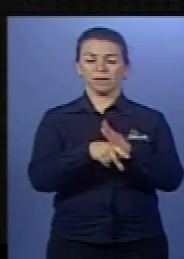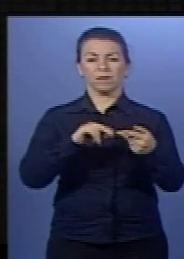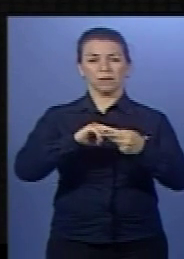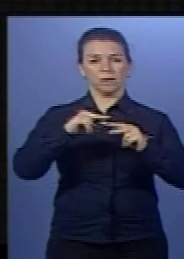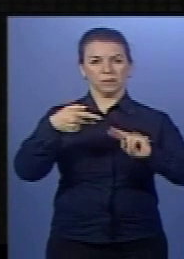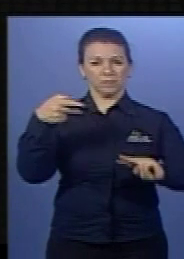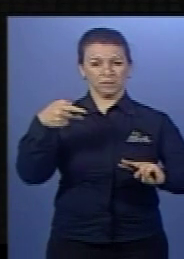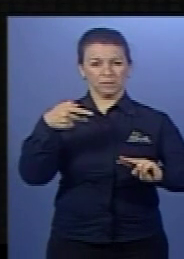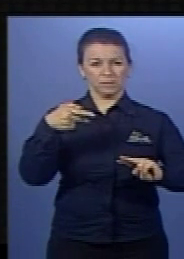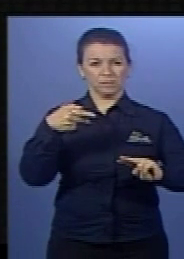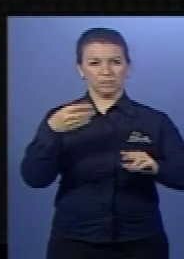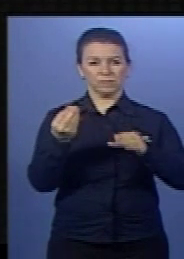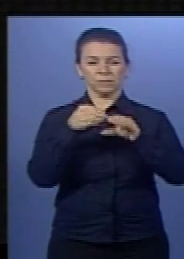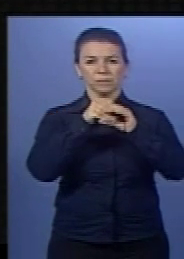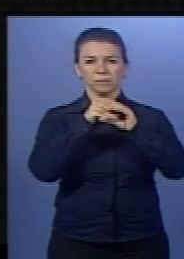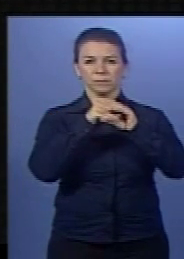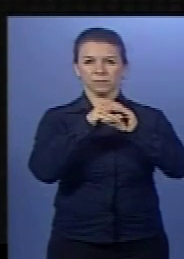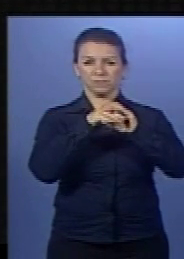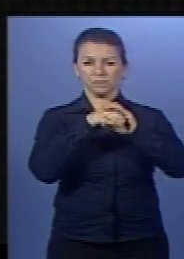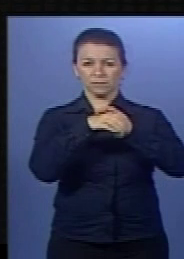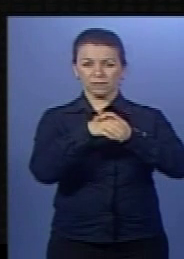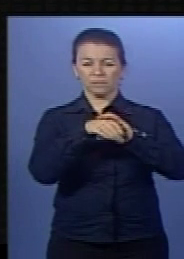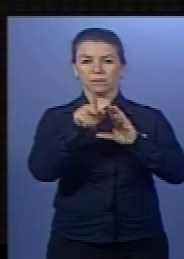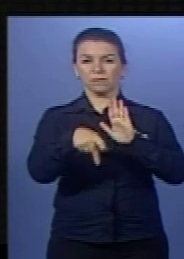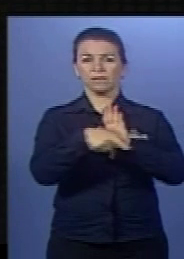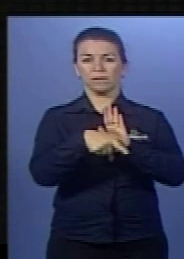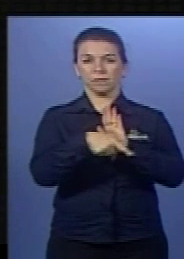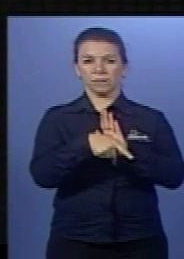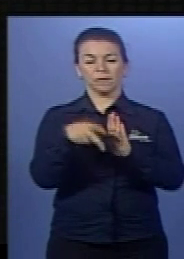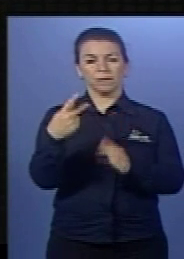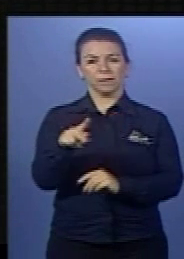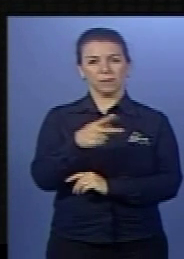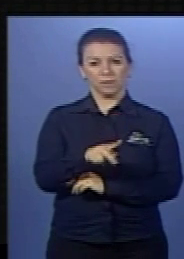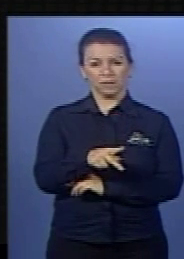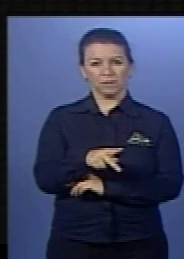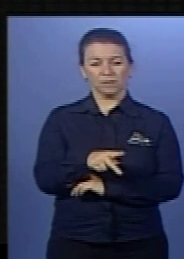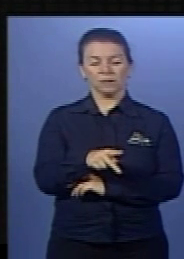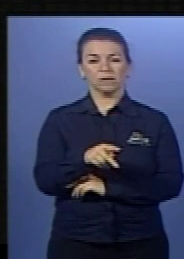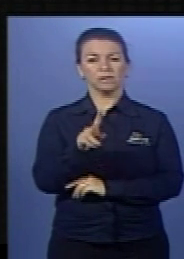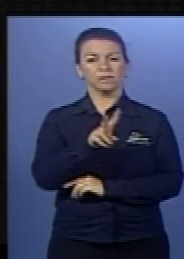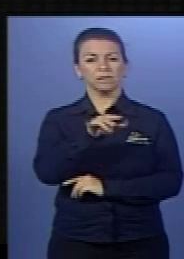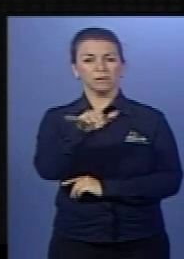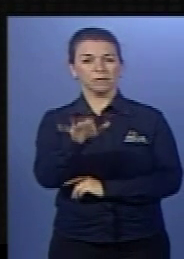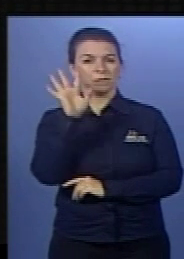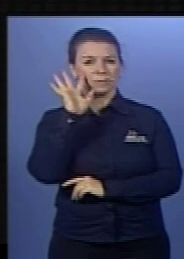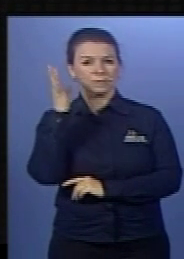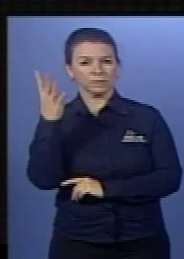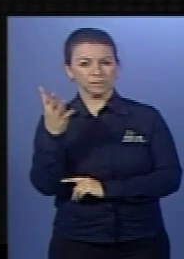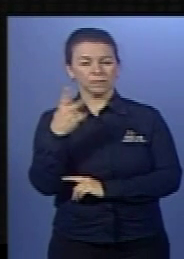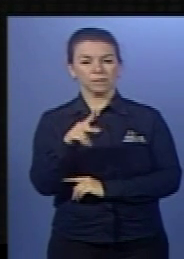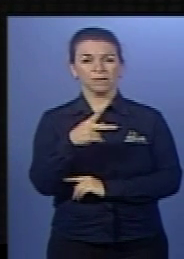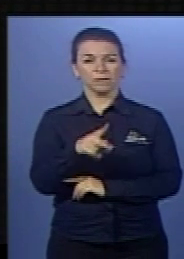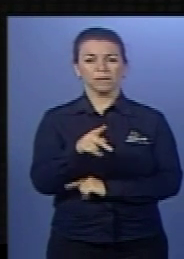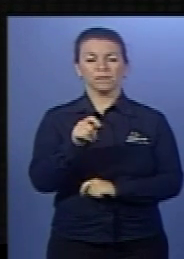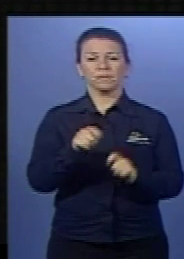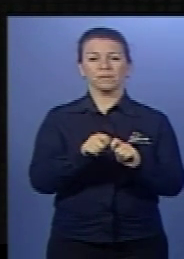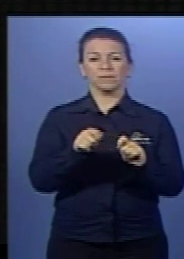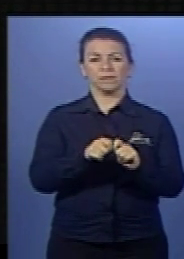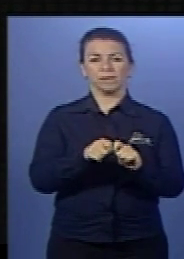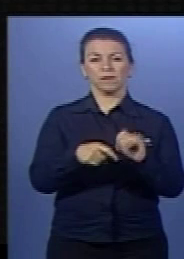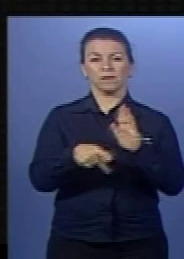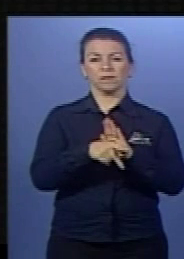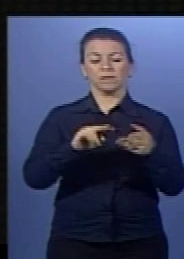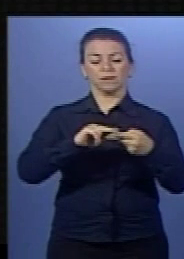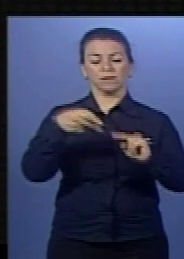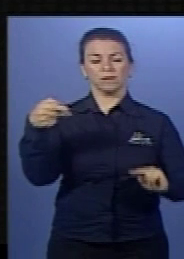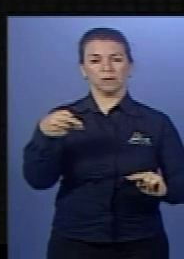enzima transcriptase reversa. Então, através dessa enzima vai ocorrer a produção do DNA